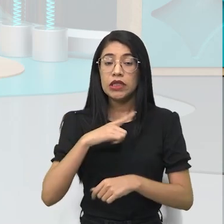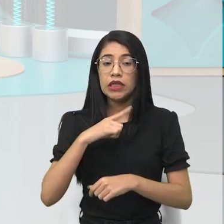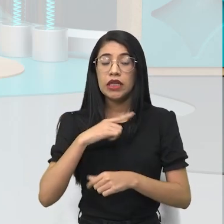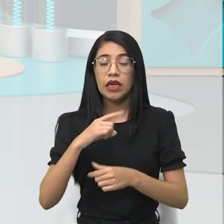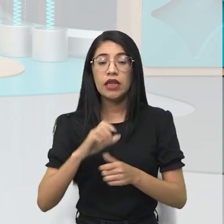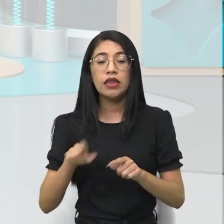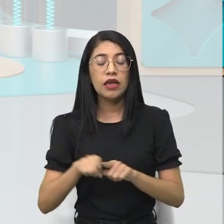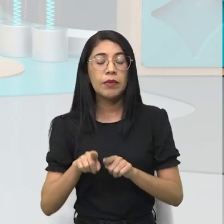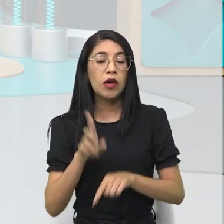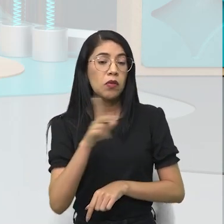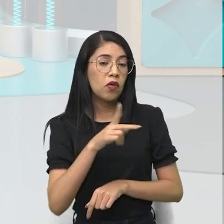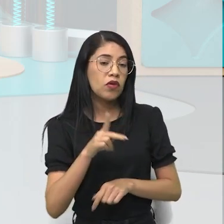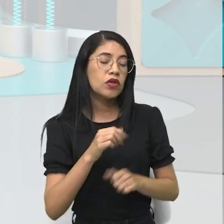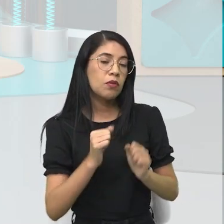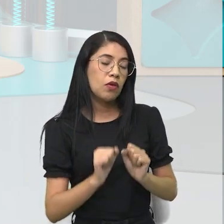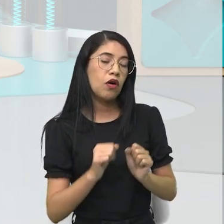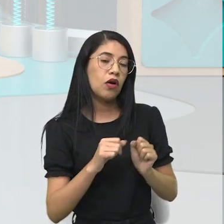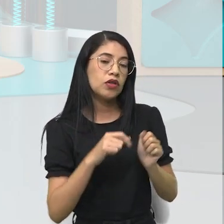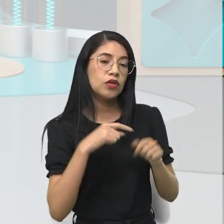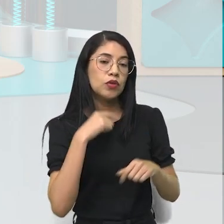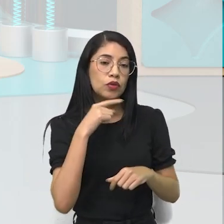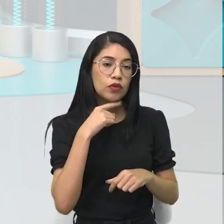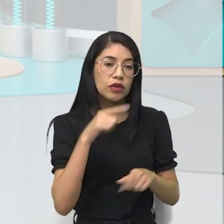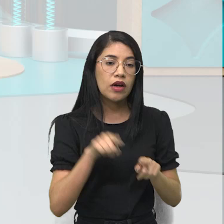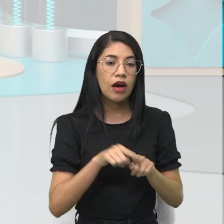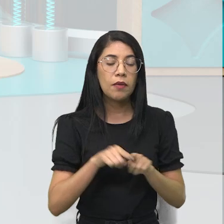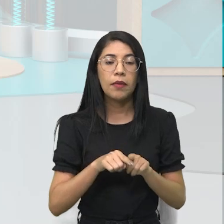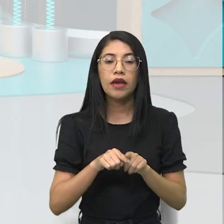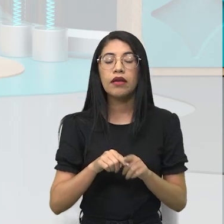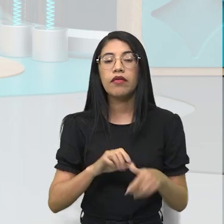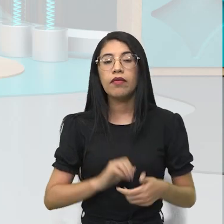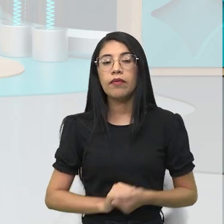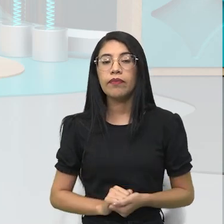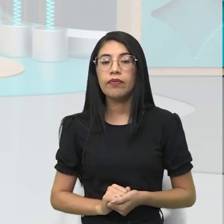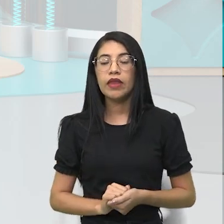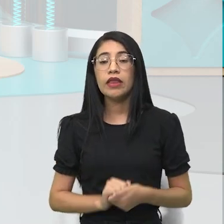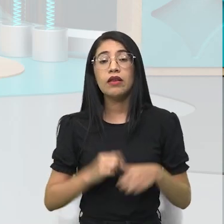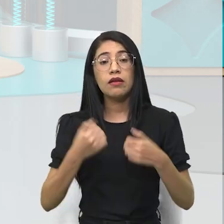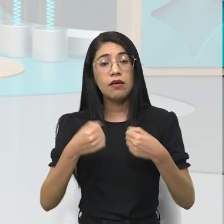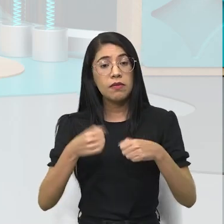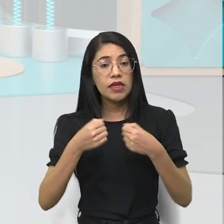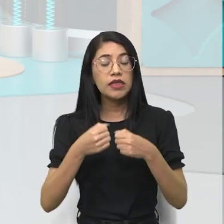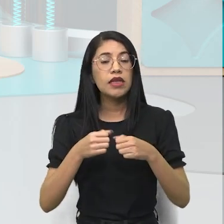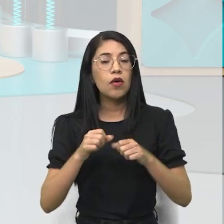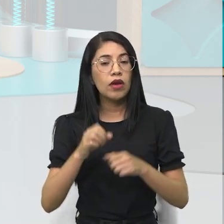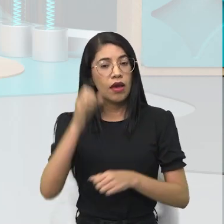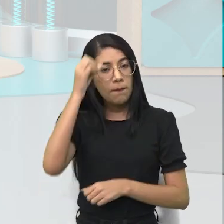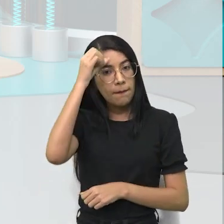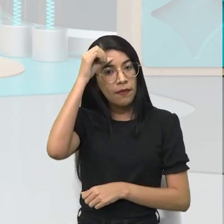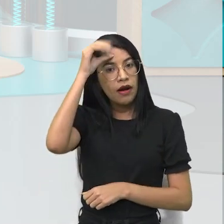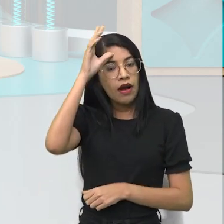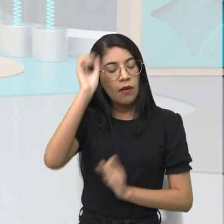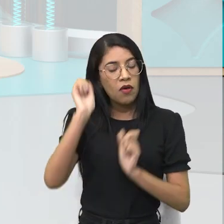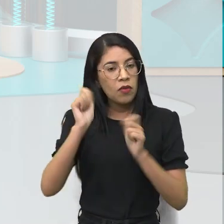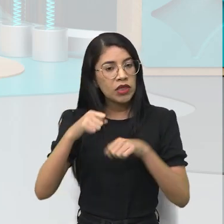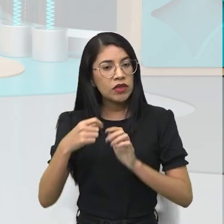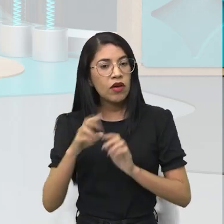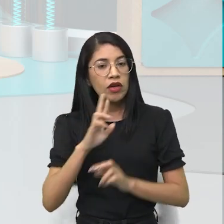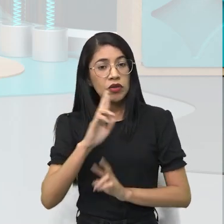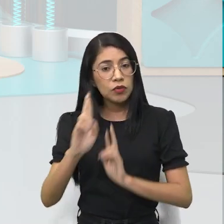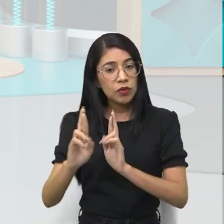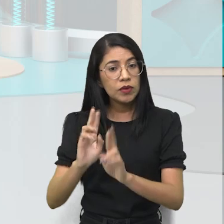dúvidas do próprio professor, do seu chefe que está acompanhando a apresentação. E você precisa estar preparado para responder esses